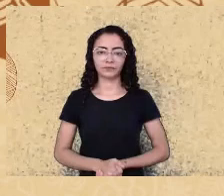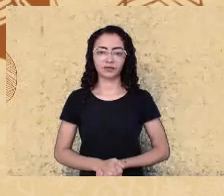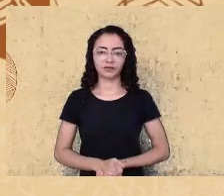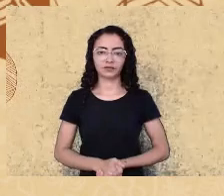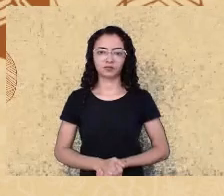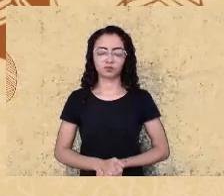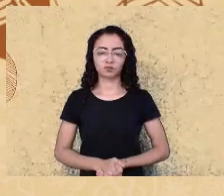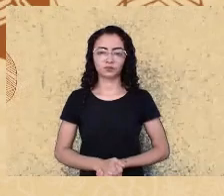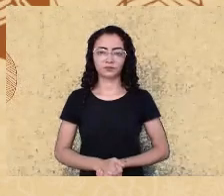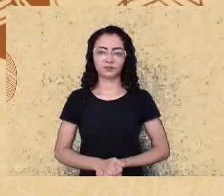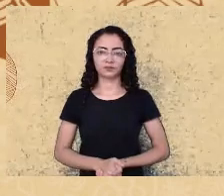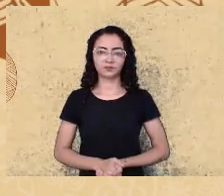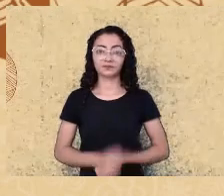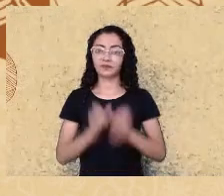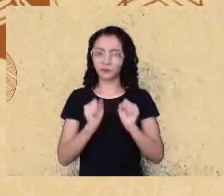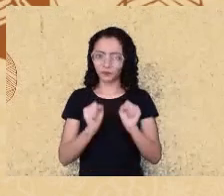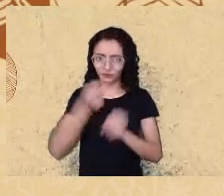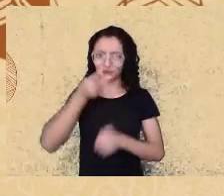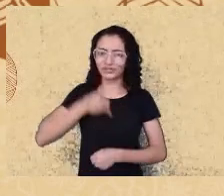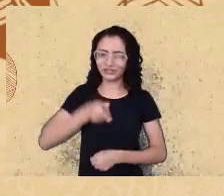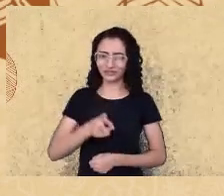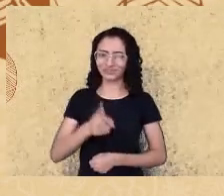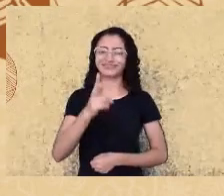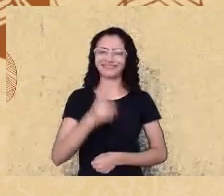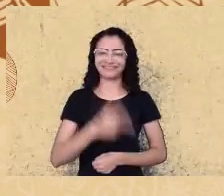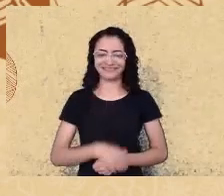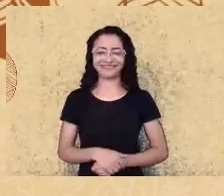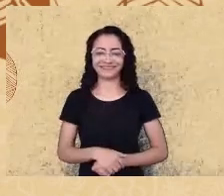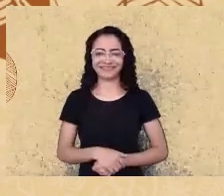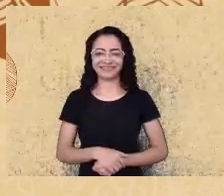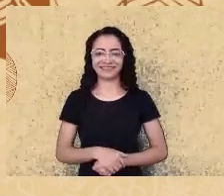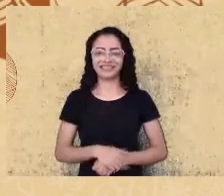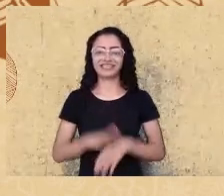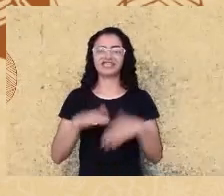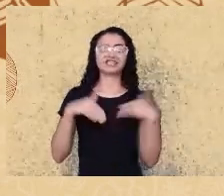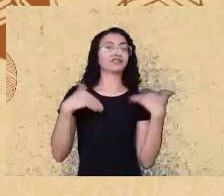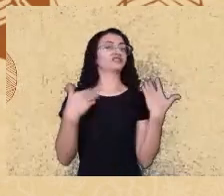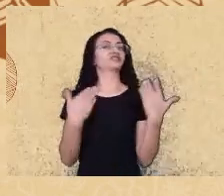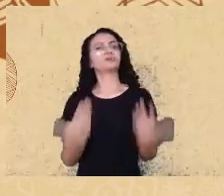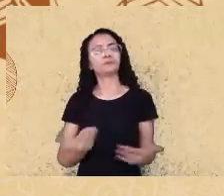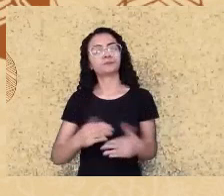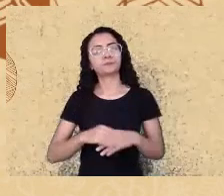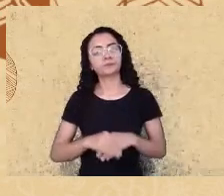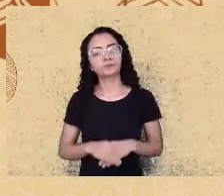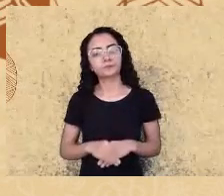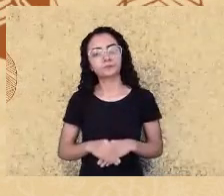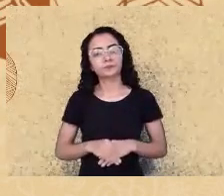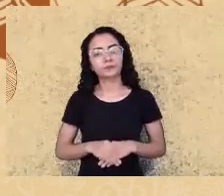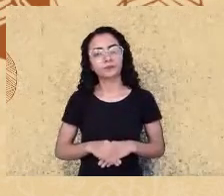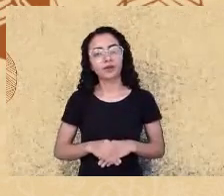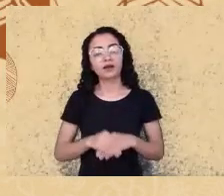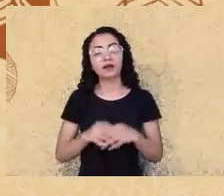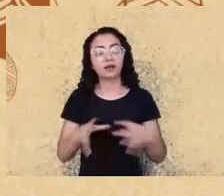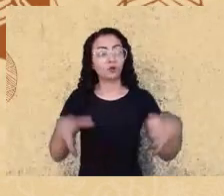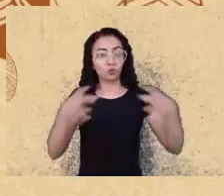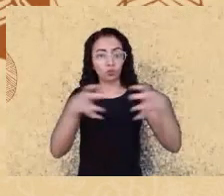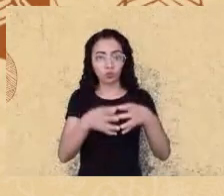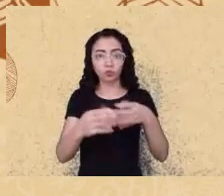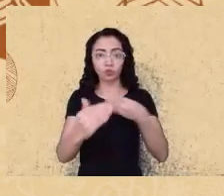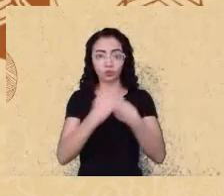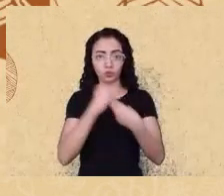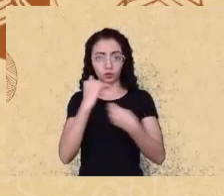Pode seguir, Nilgildo. Ah, eu vou seguir, então, né? Conforme as orientações do grupo, eu vou fazer a